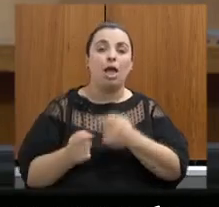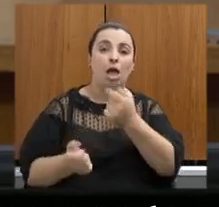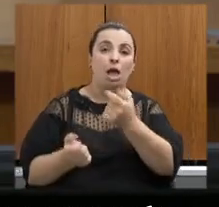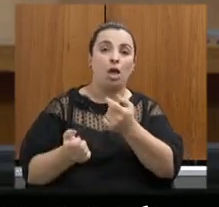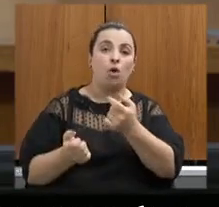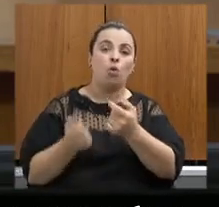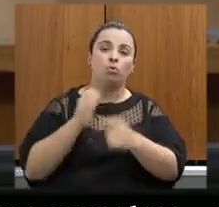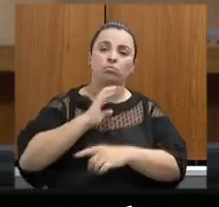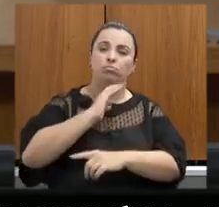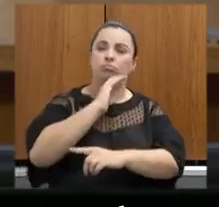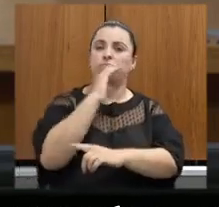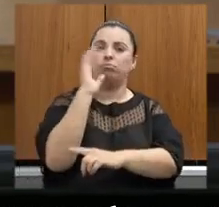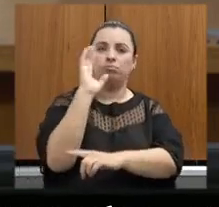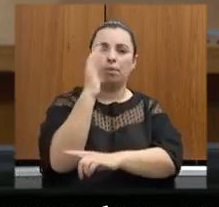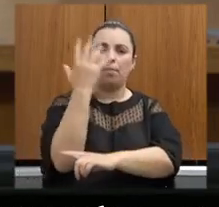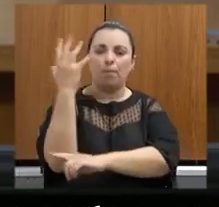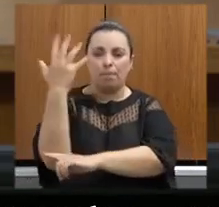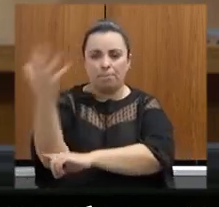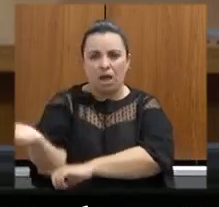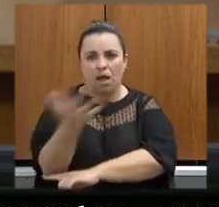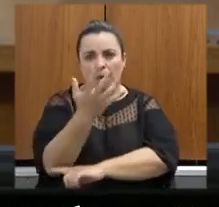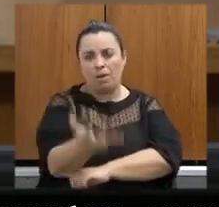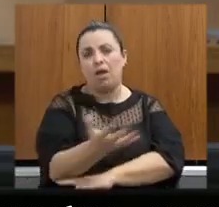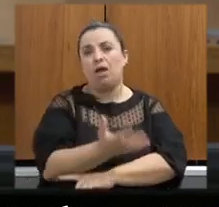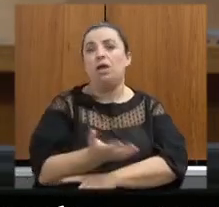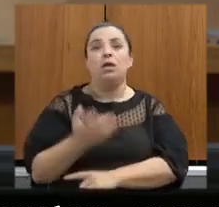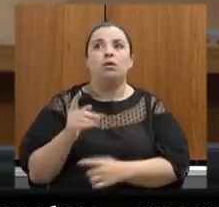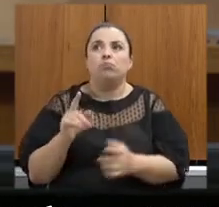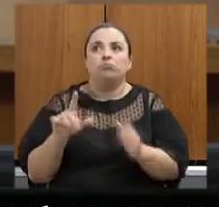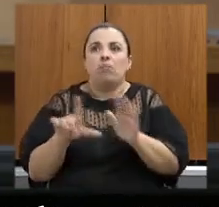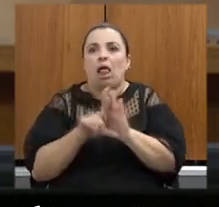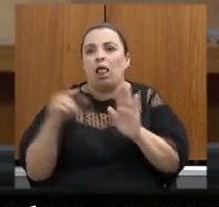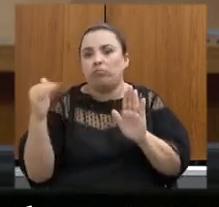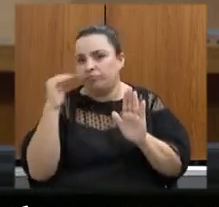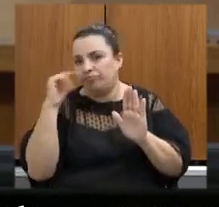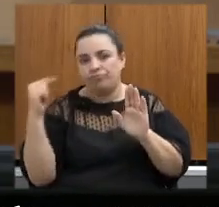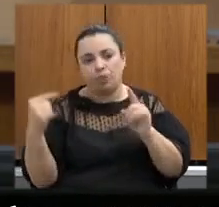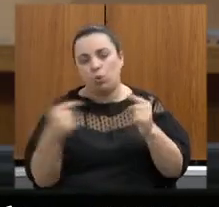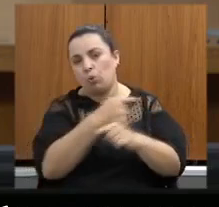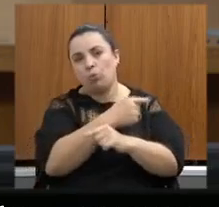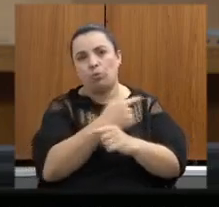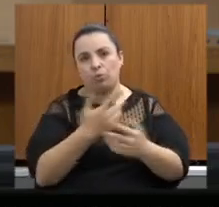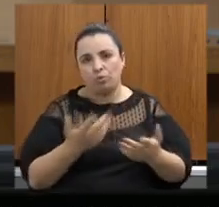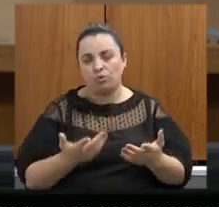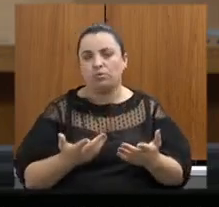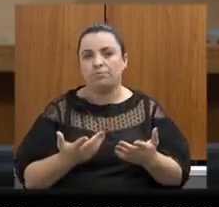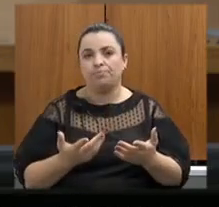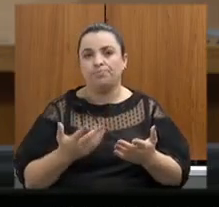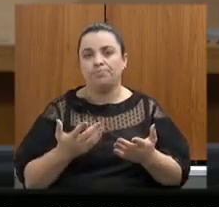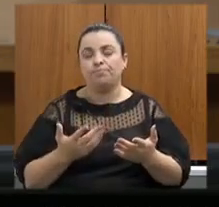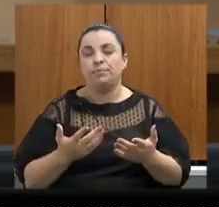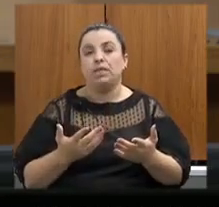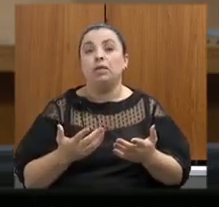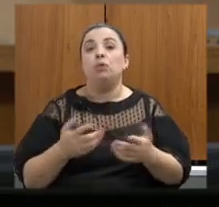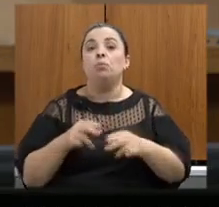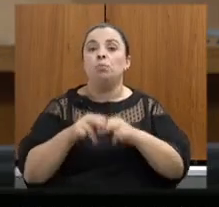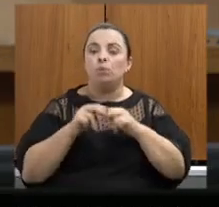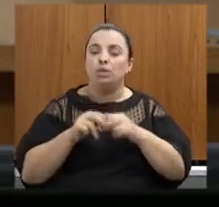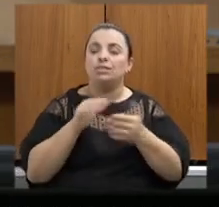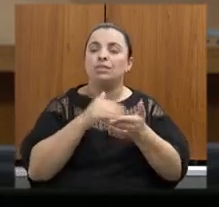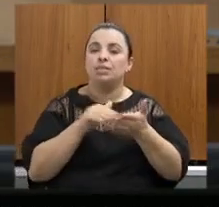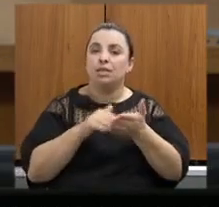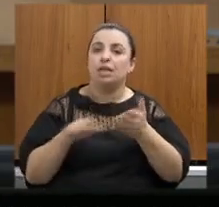Gerais e por isso a secretaria através da subsecretaria trabalha junto com o Instituto Estadual de Florestas que é responsável pelo